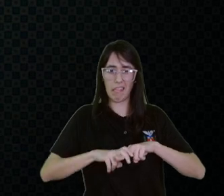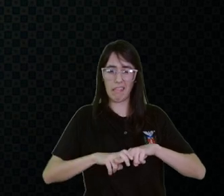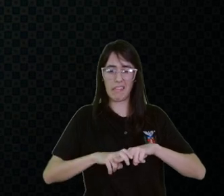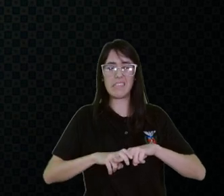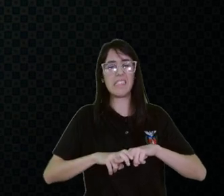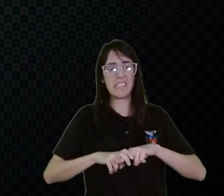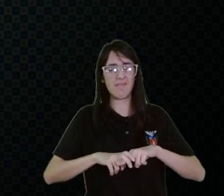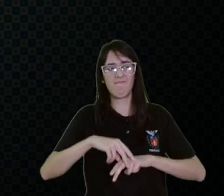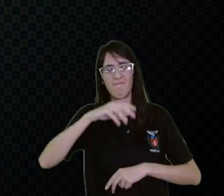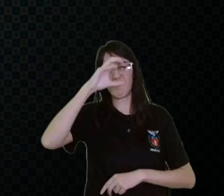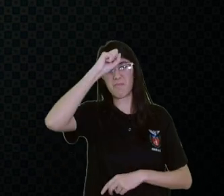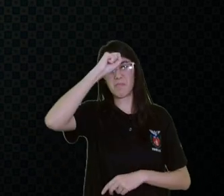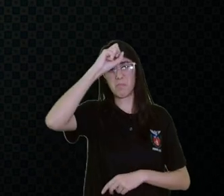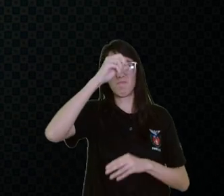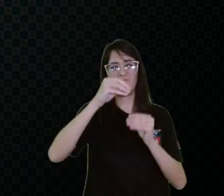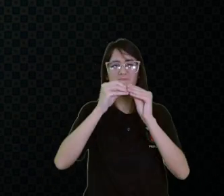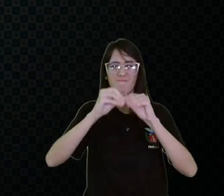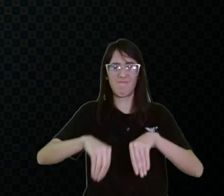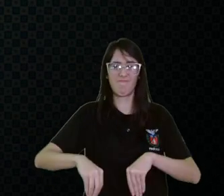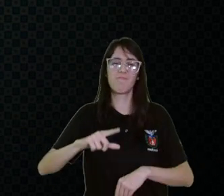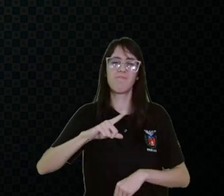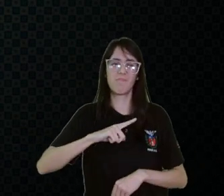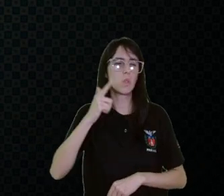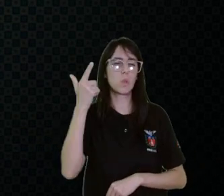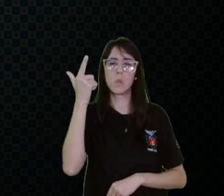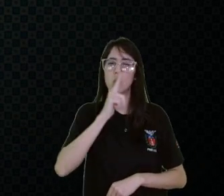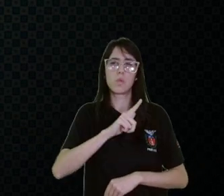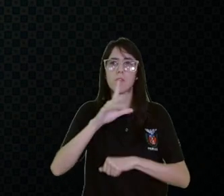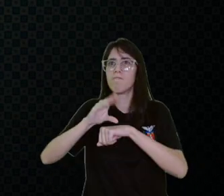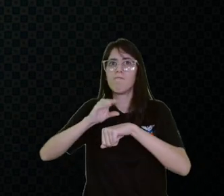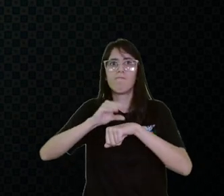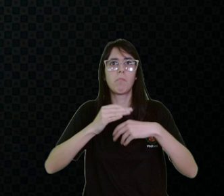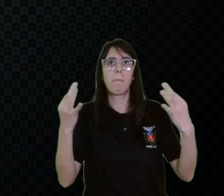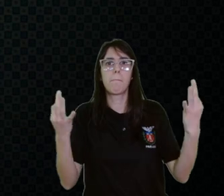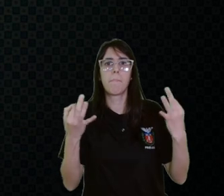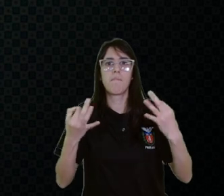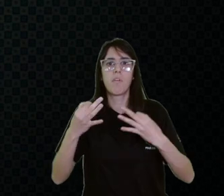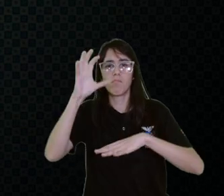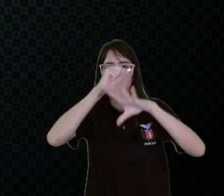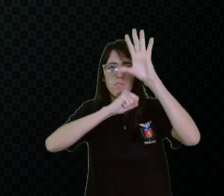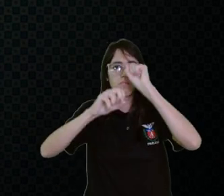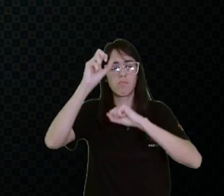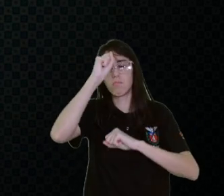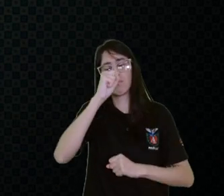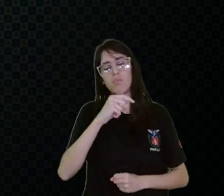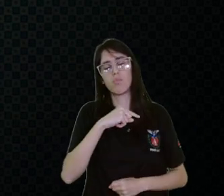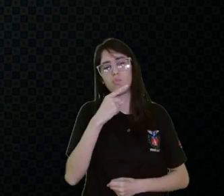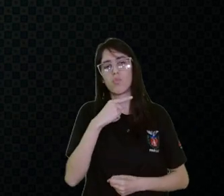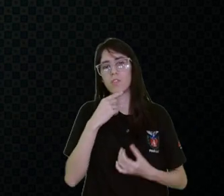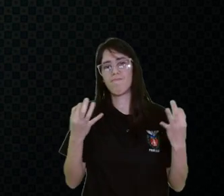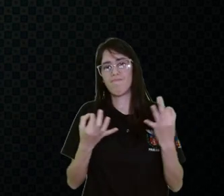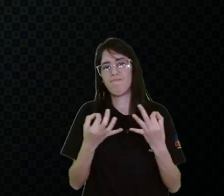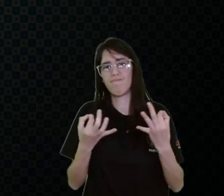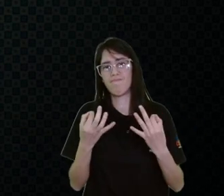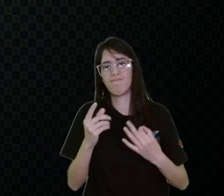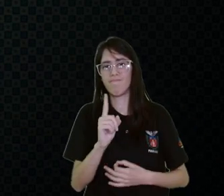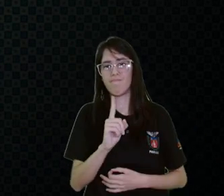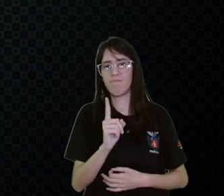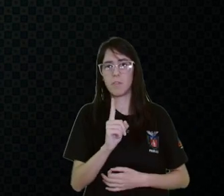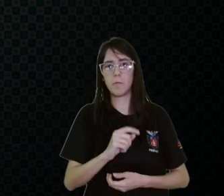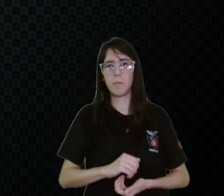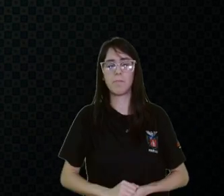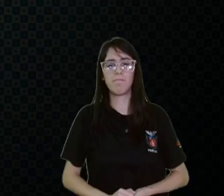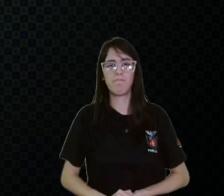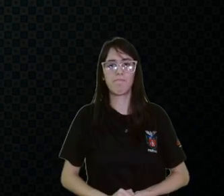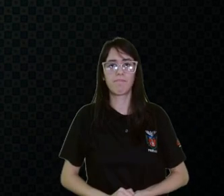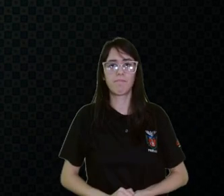ocupacional comprometido, ela já não vai conseguir desempenhar essa função com independência, tá,